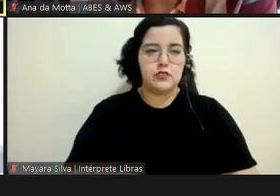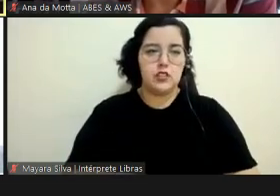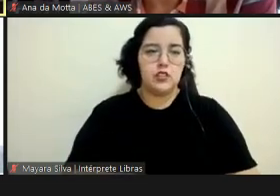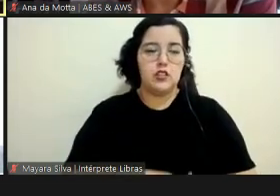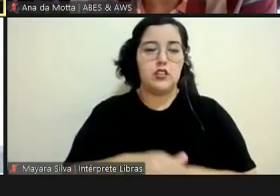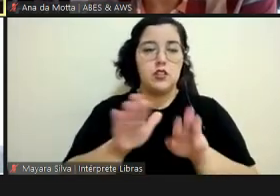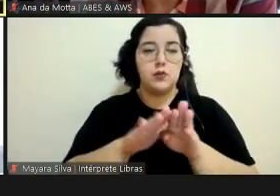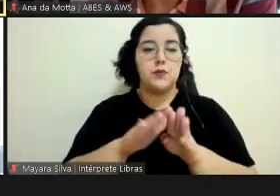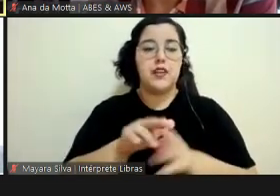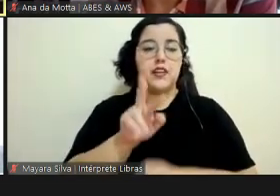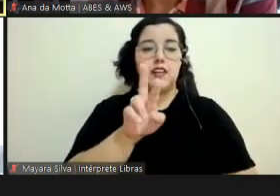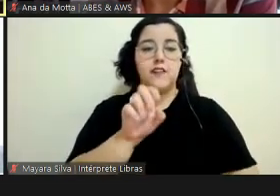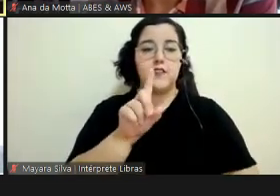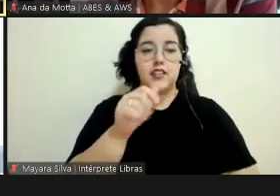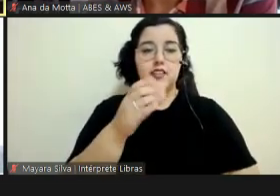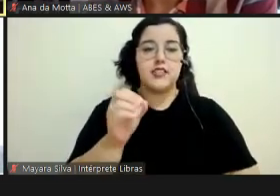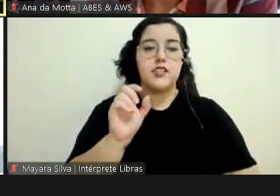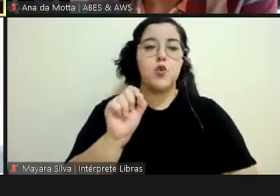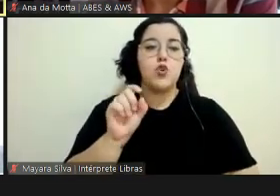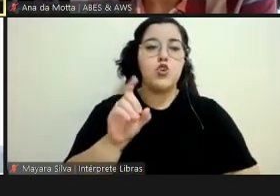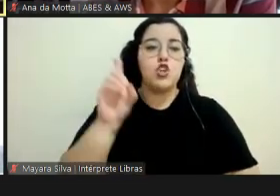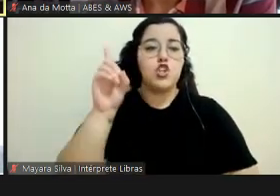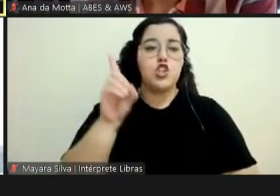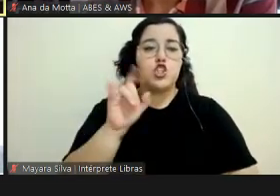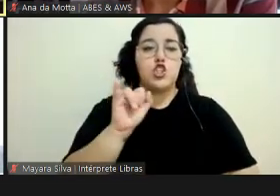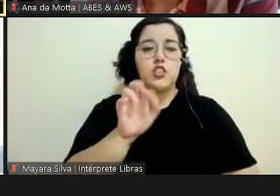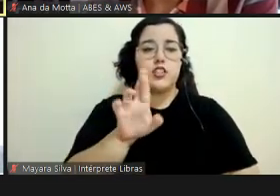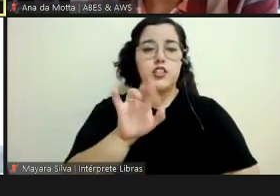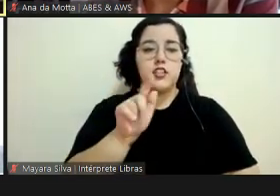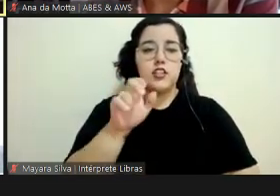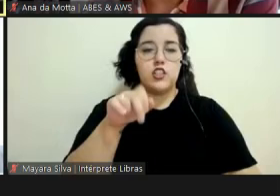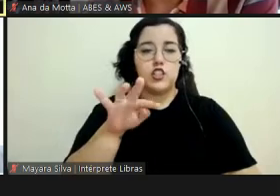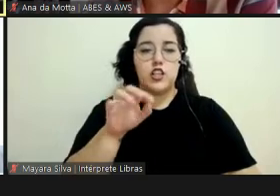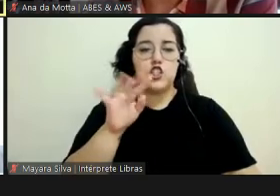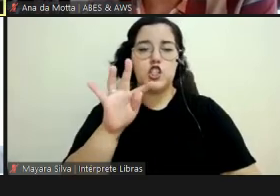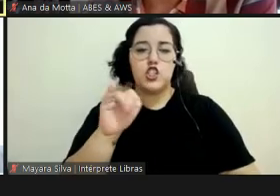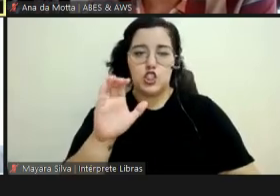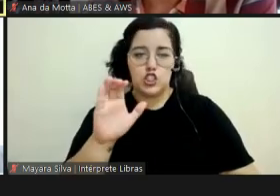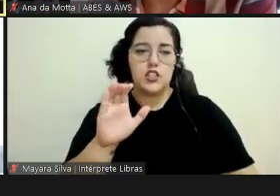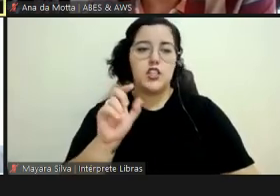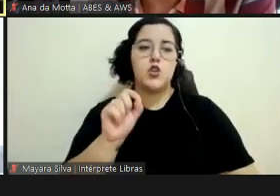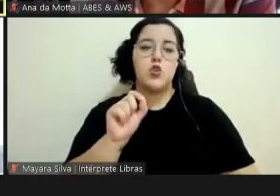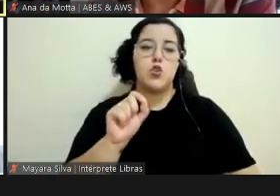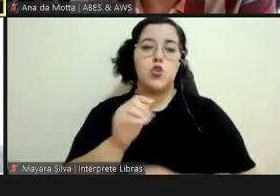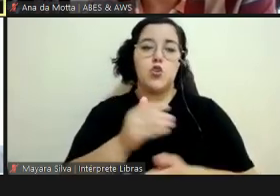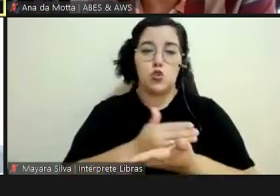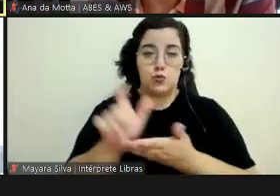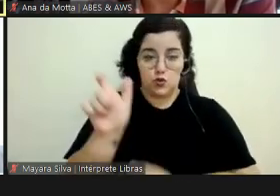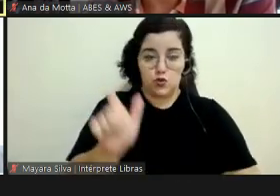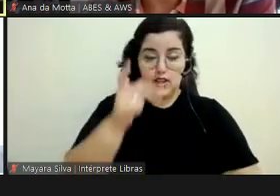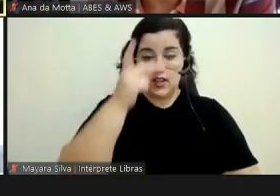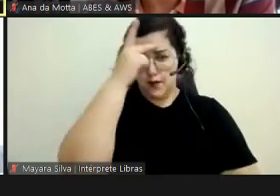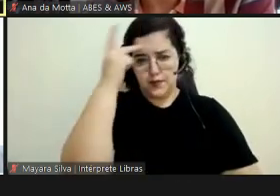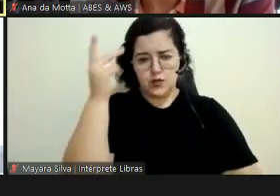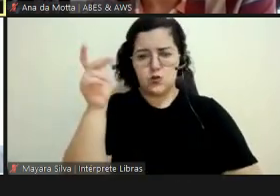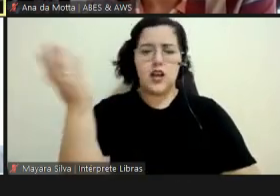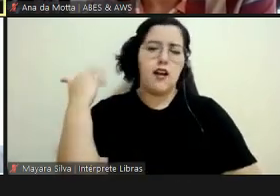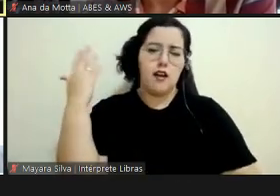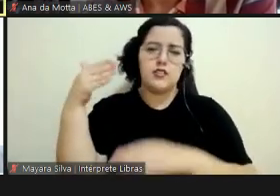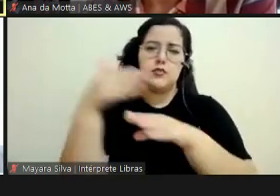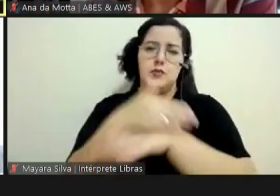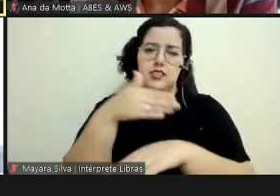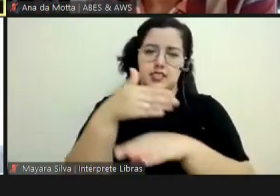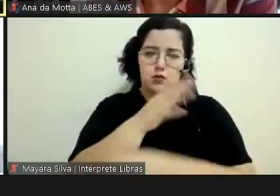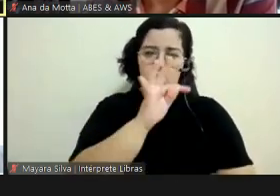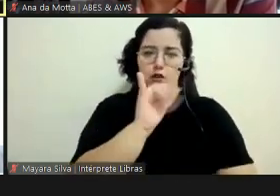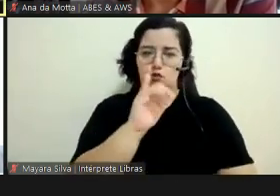Vedação da participação do dirigente do TIC, né, antigamente, o dirigente do TIC, ele participava diretamente, agora não,